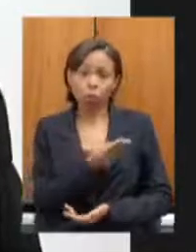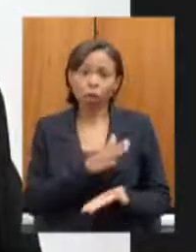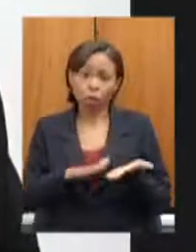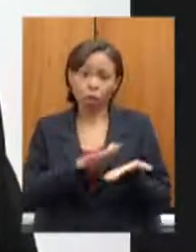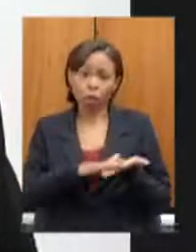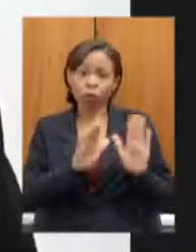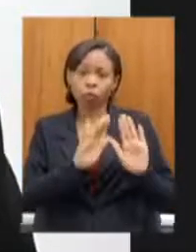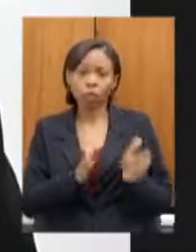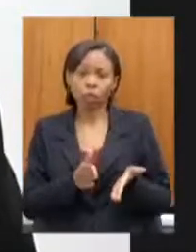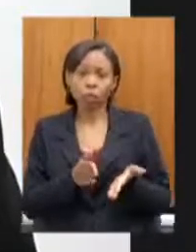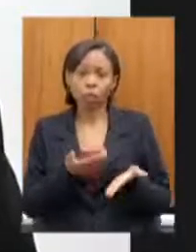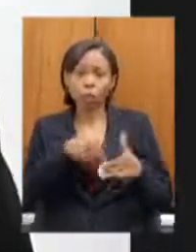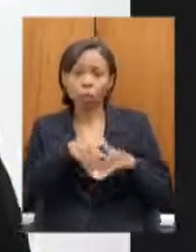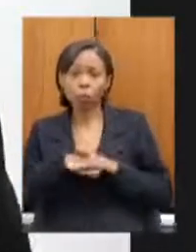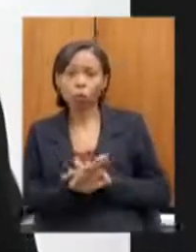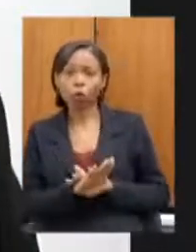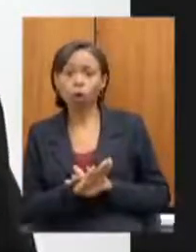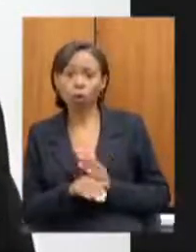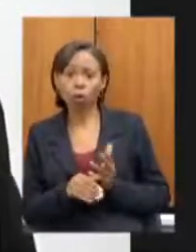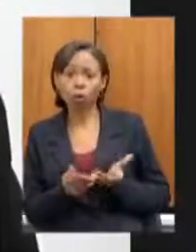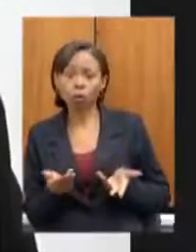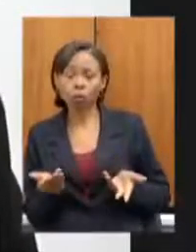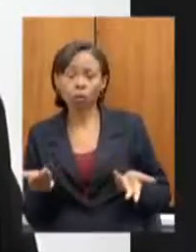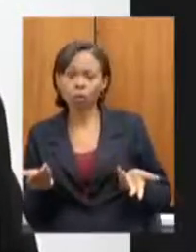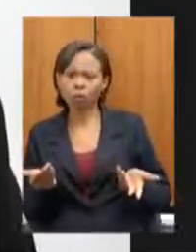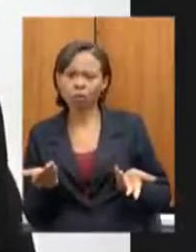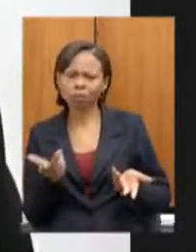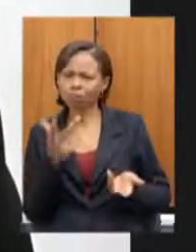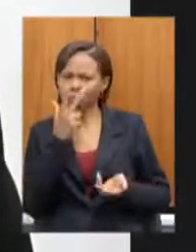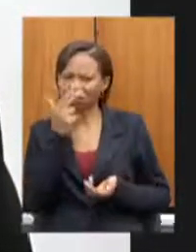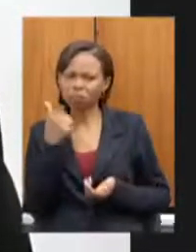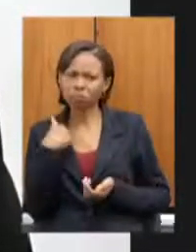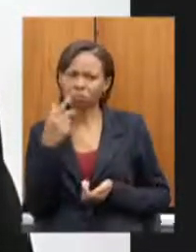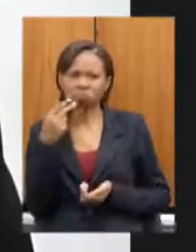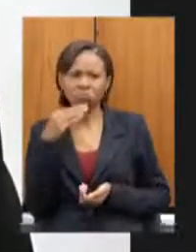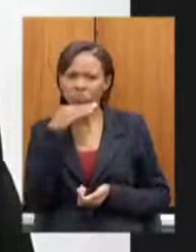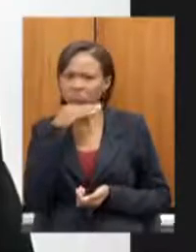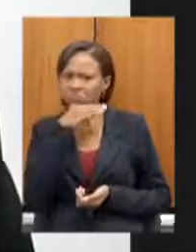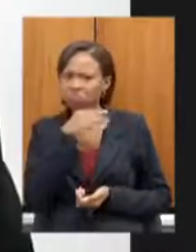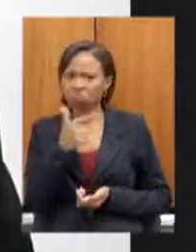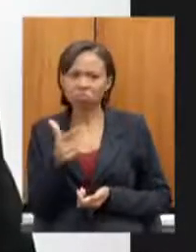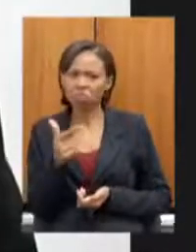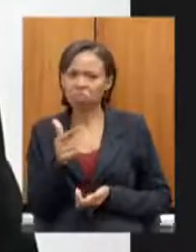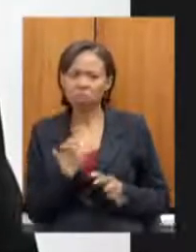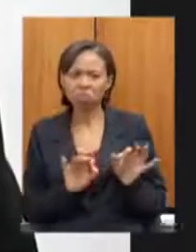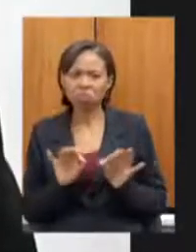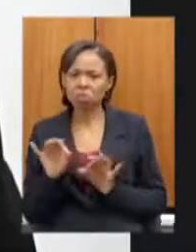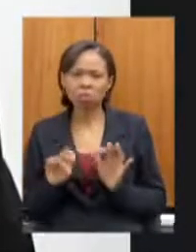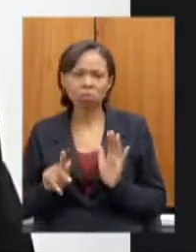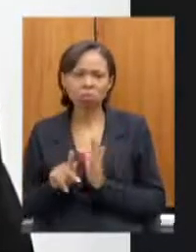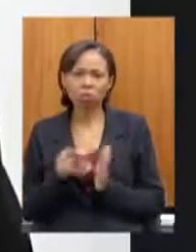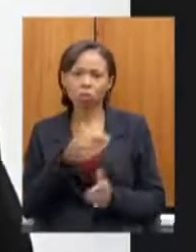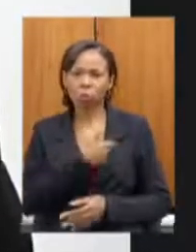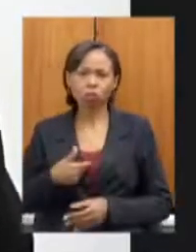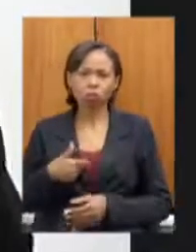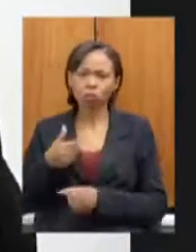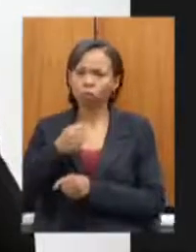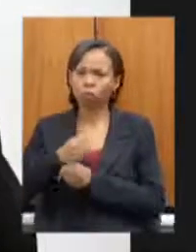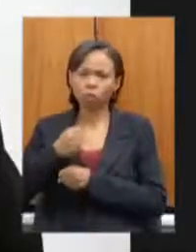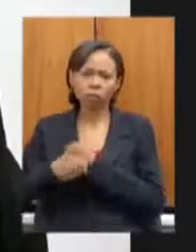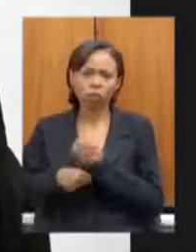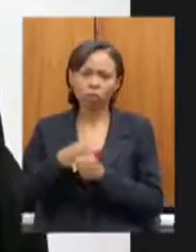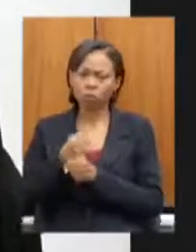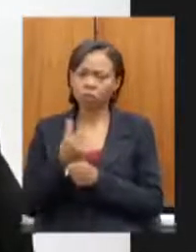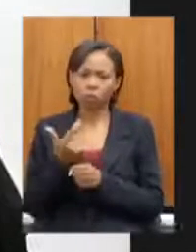que vai ficar na gaveta pelo que eu olhei pelo que eu estou sentindo ele não está no planejamento do governo para o ano que vem não seria a hora